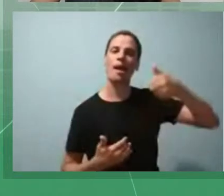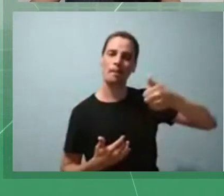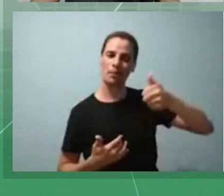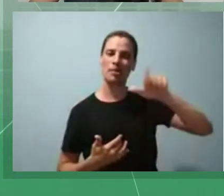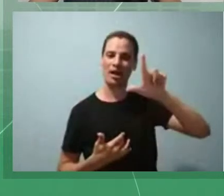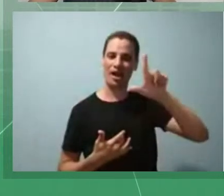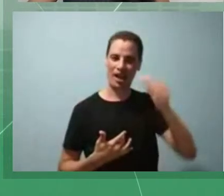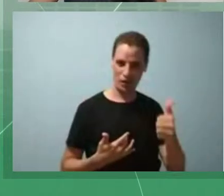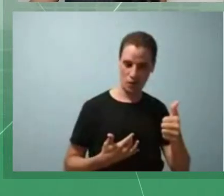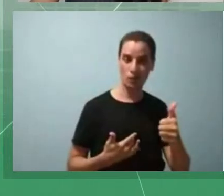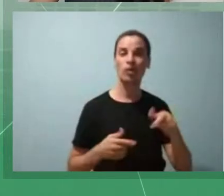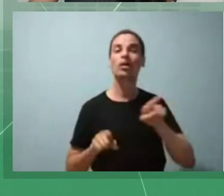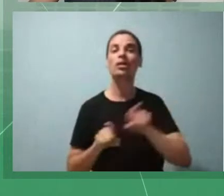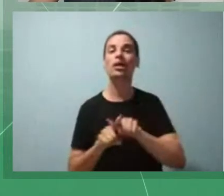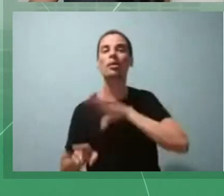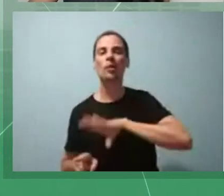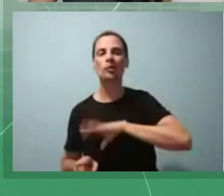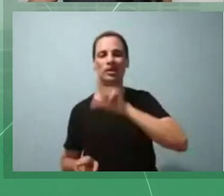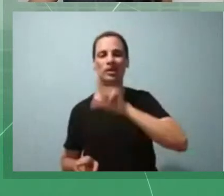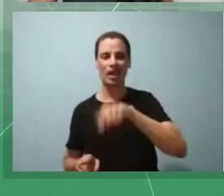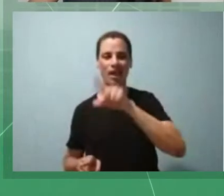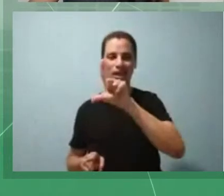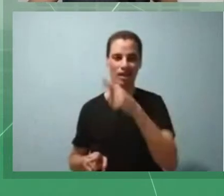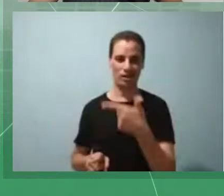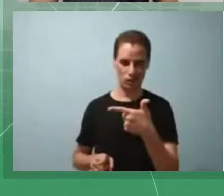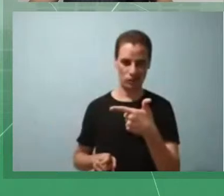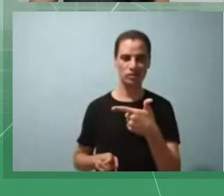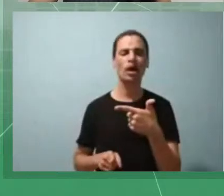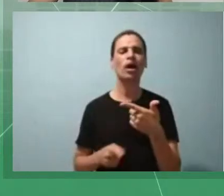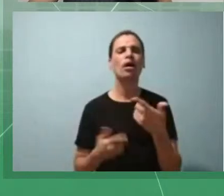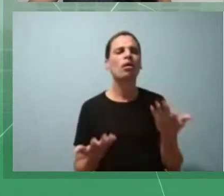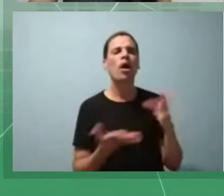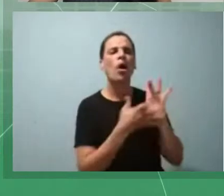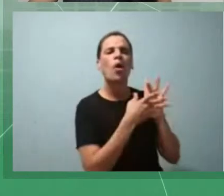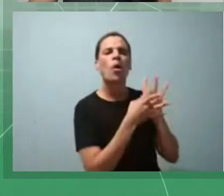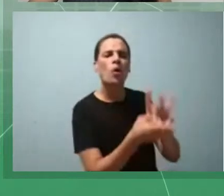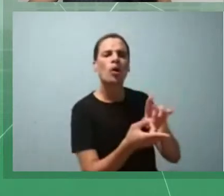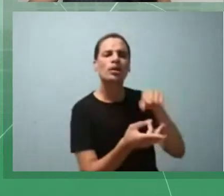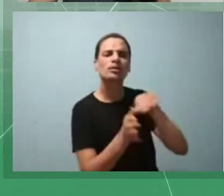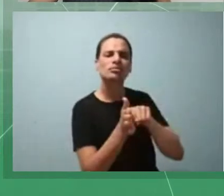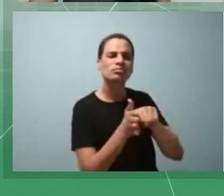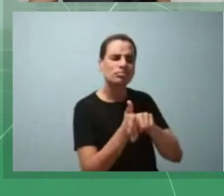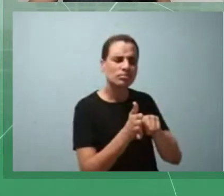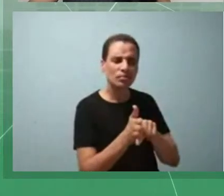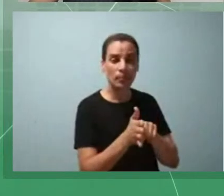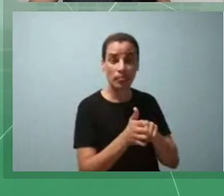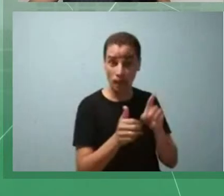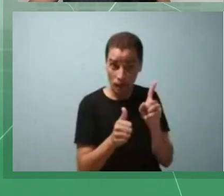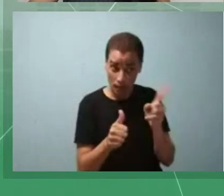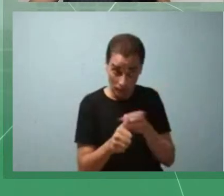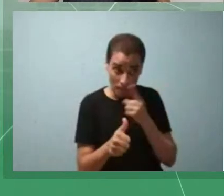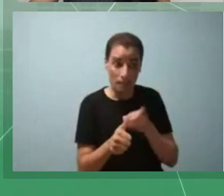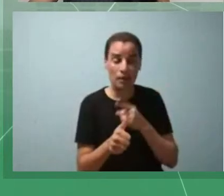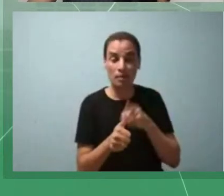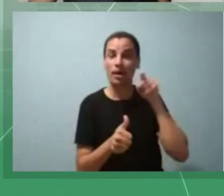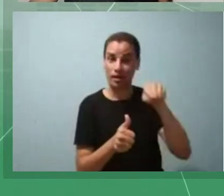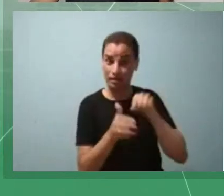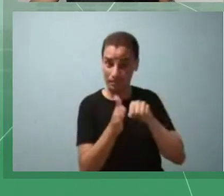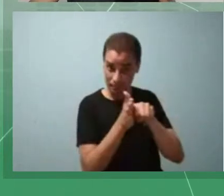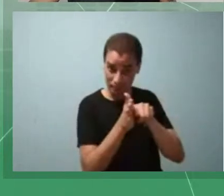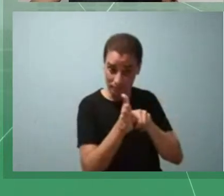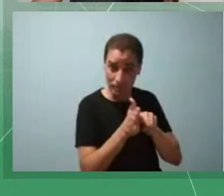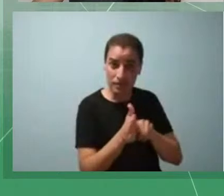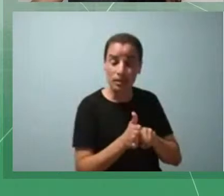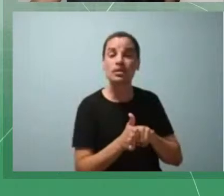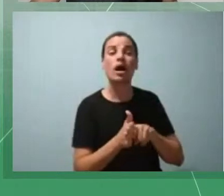escrito como segunda língua. Qual é o contexto dessa pesquisa? Primeiramente, o contexto dessa pesquisa se deu